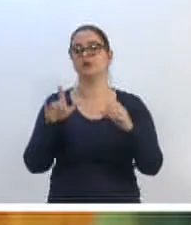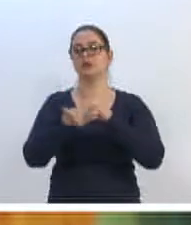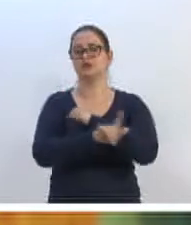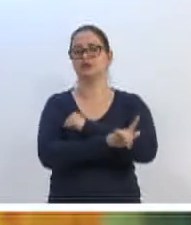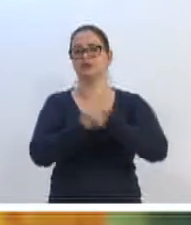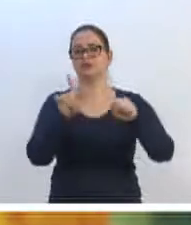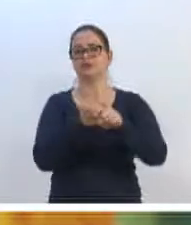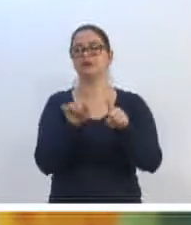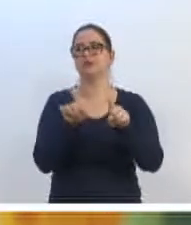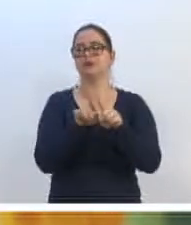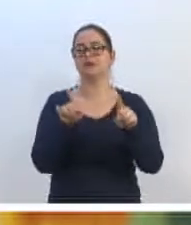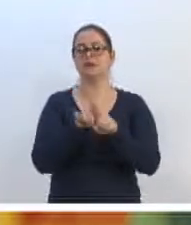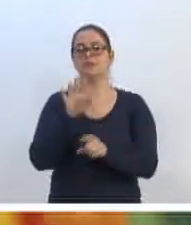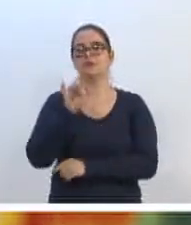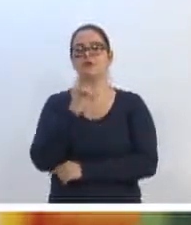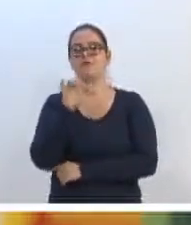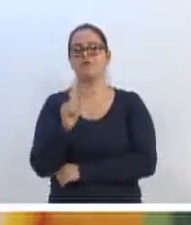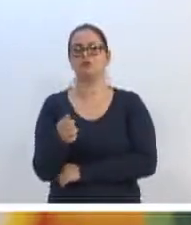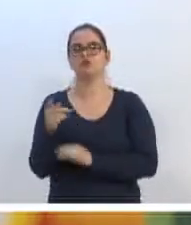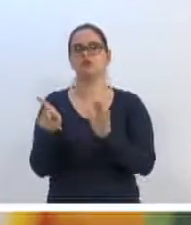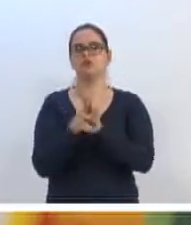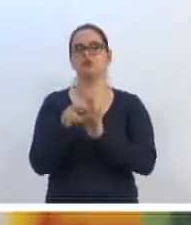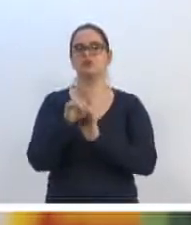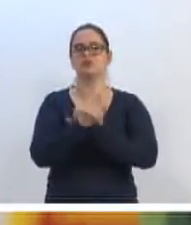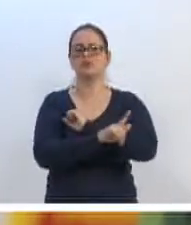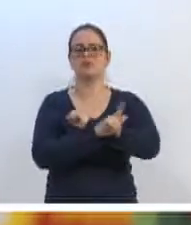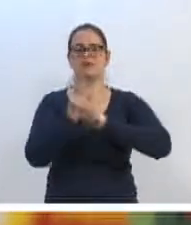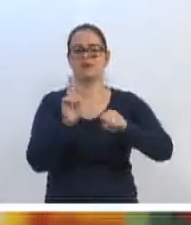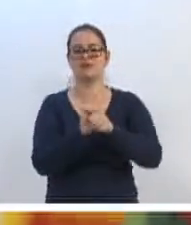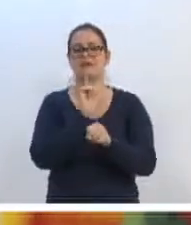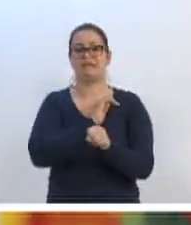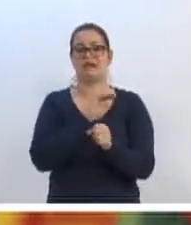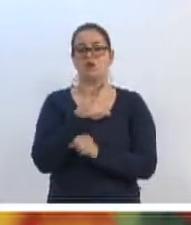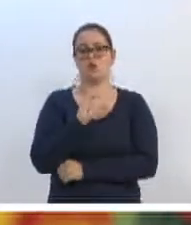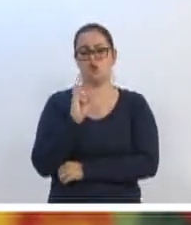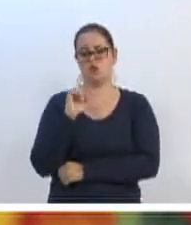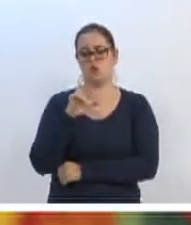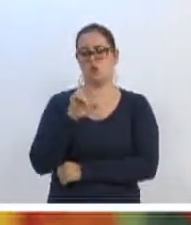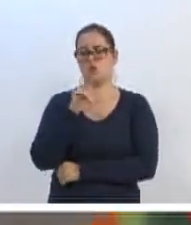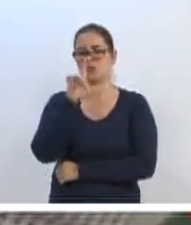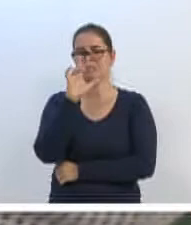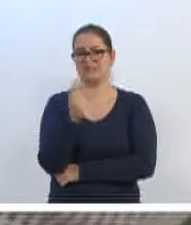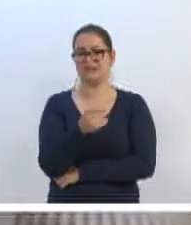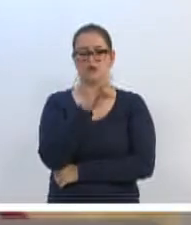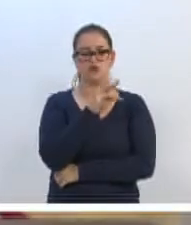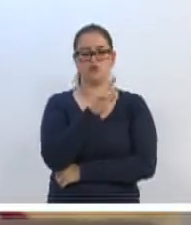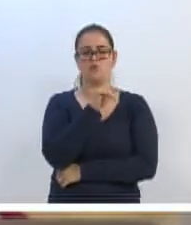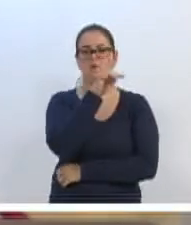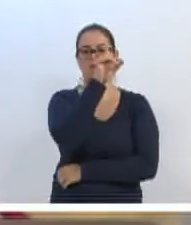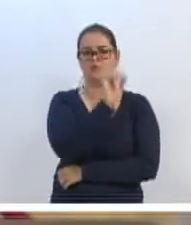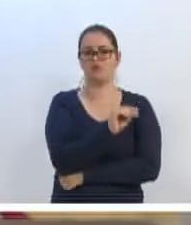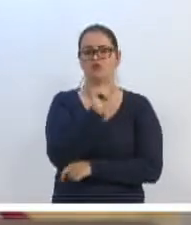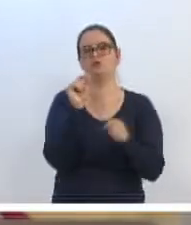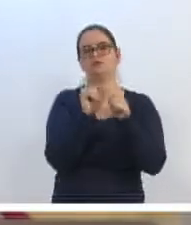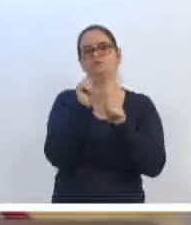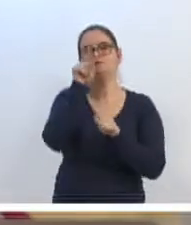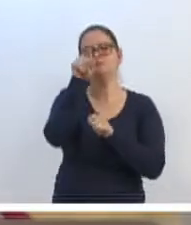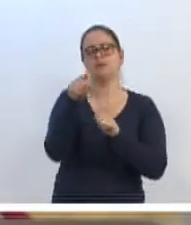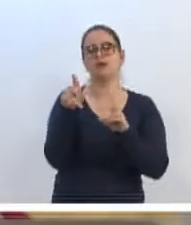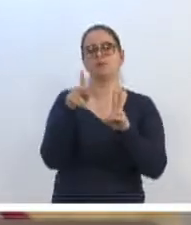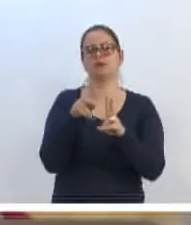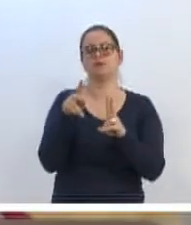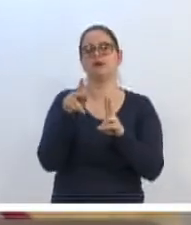Municipal de Desenvolvimento do Distrito do Garcia. Nós temos um conselho e um fundo que ele é aplicado lá na Intendência da Vila